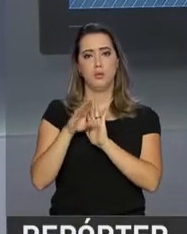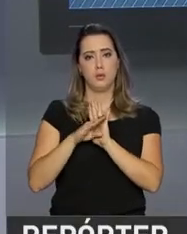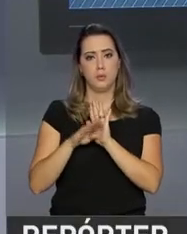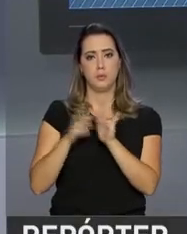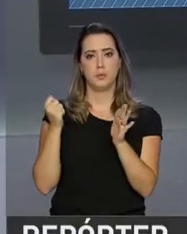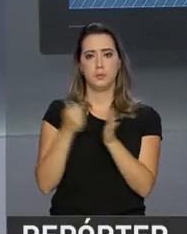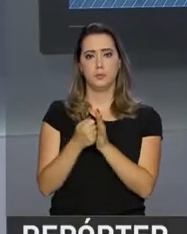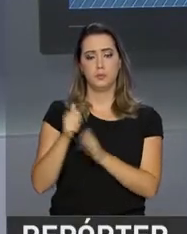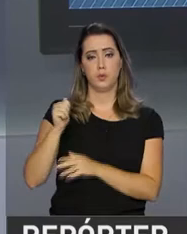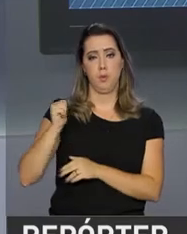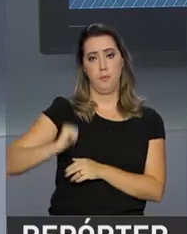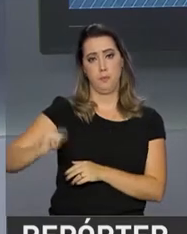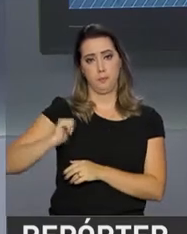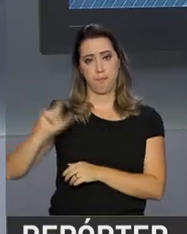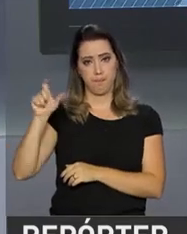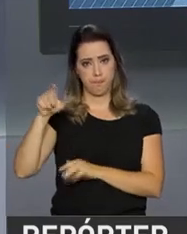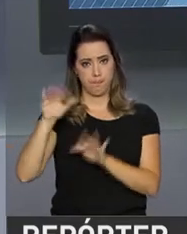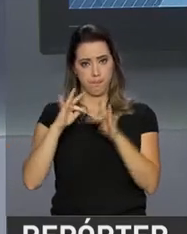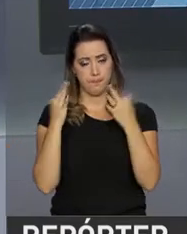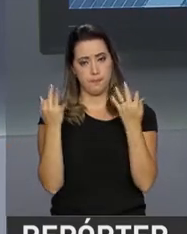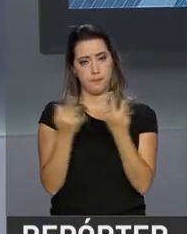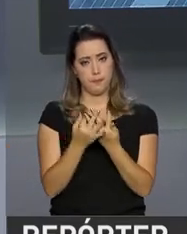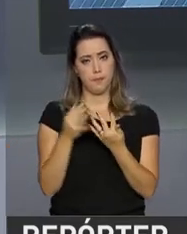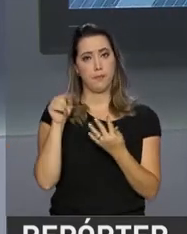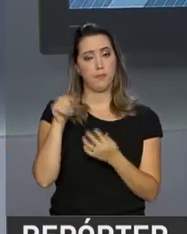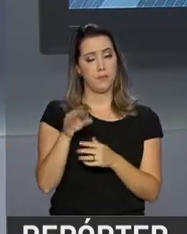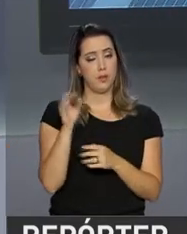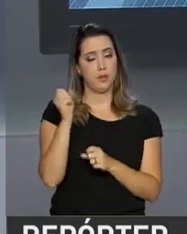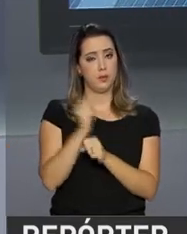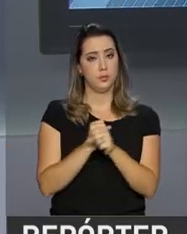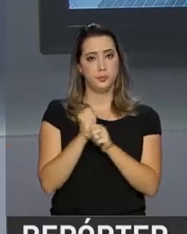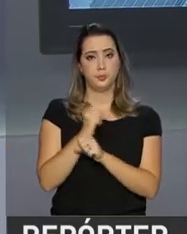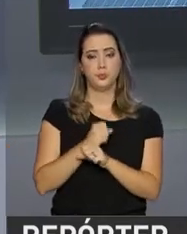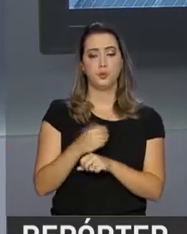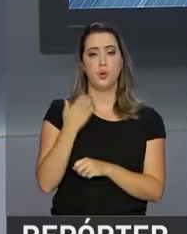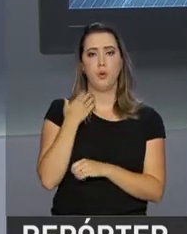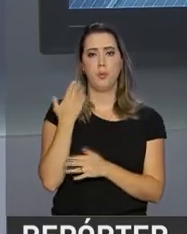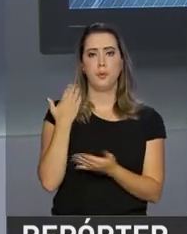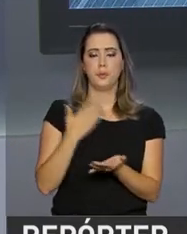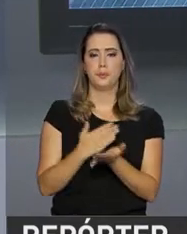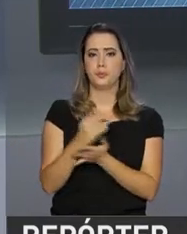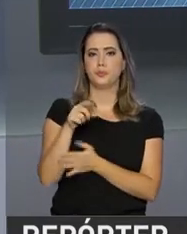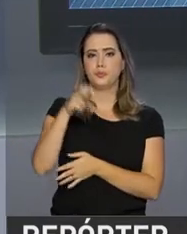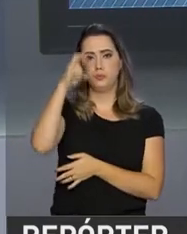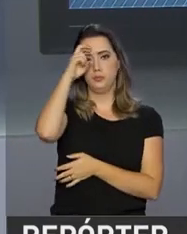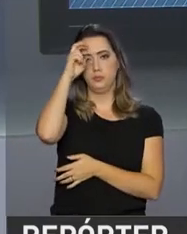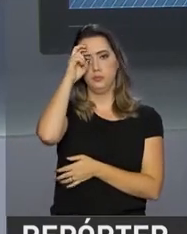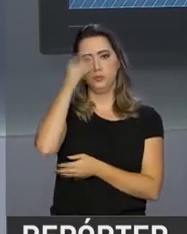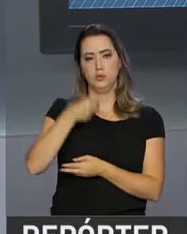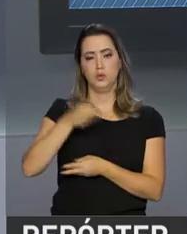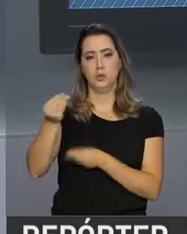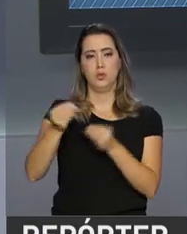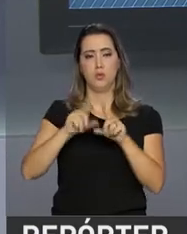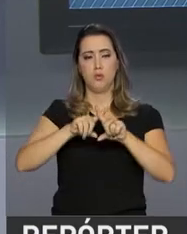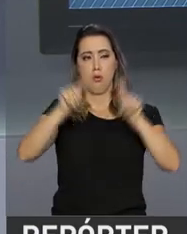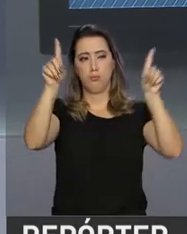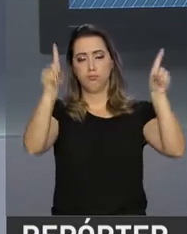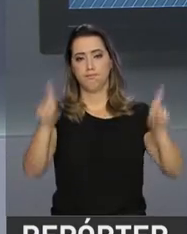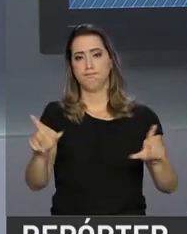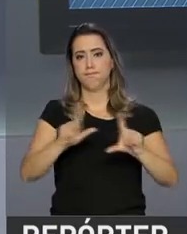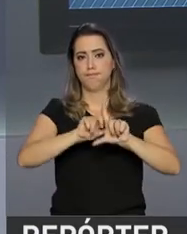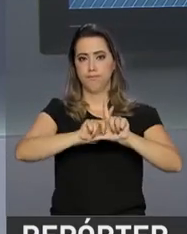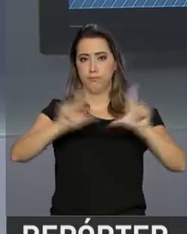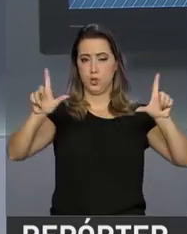o calendário de pagamentos do Bolsa Família em 2018. O banco deu início, nesta quinta-feira, à distribuição dos cartazes e